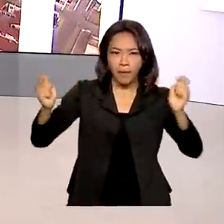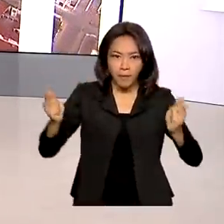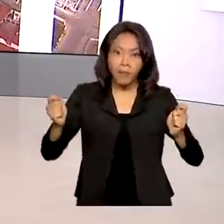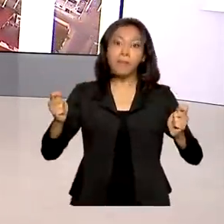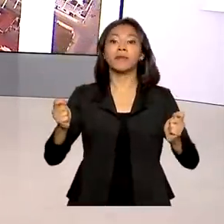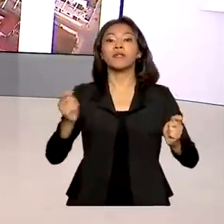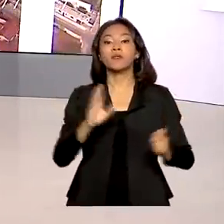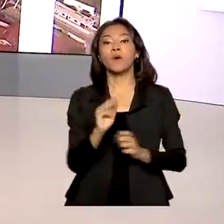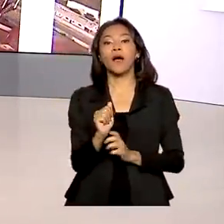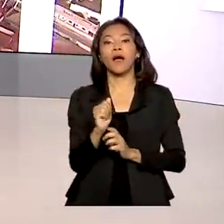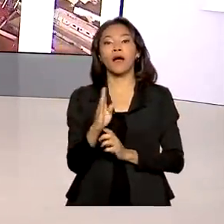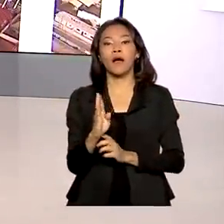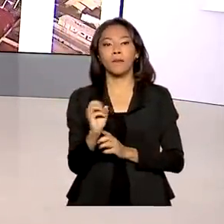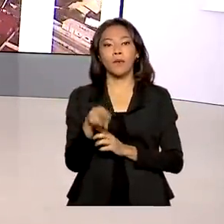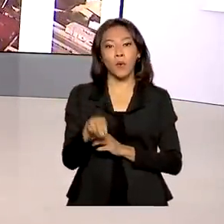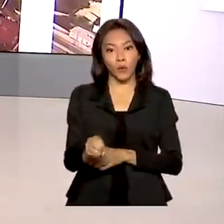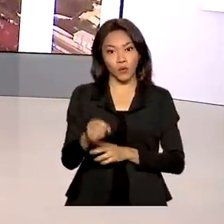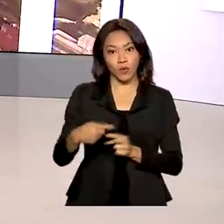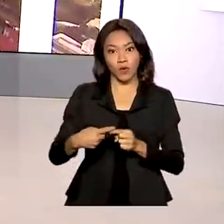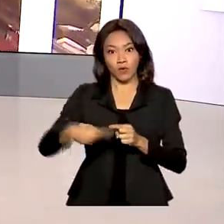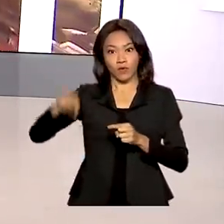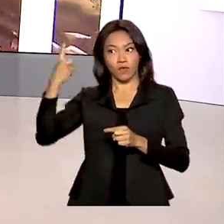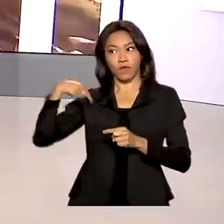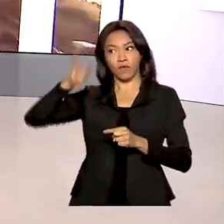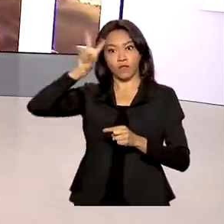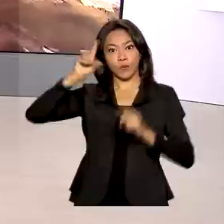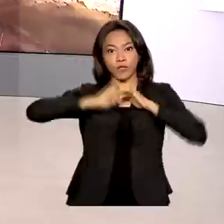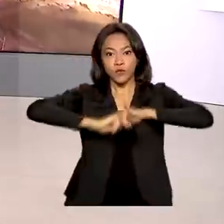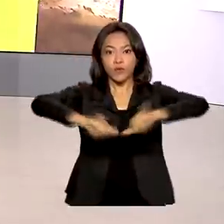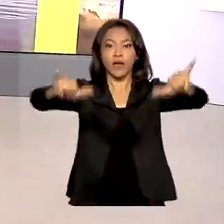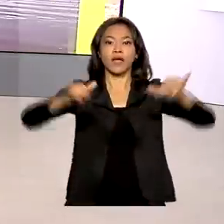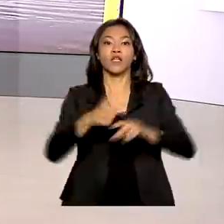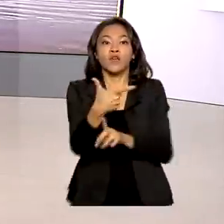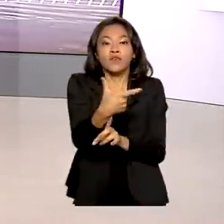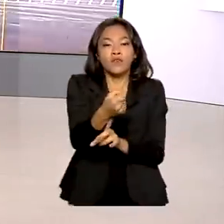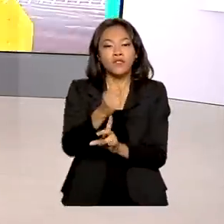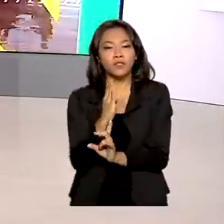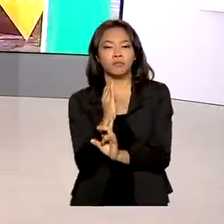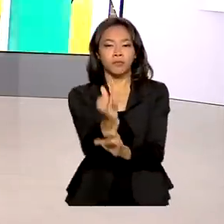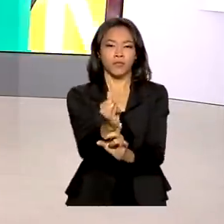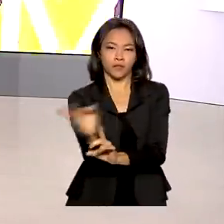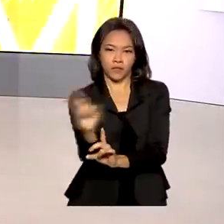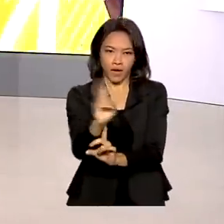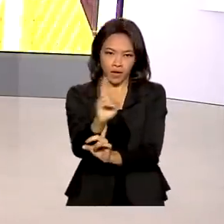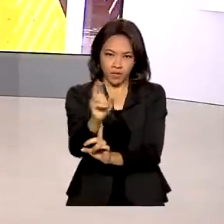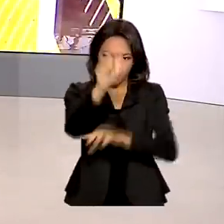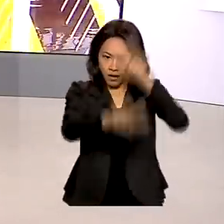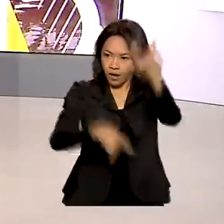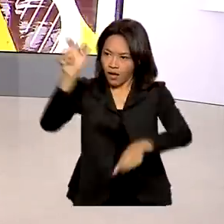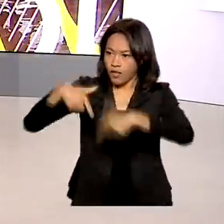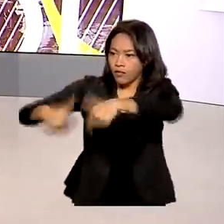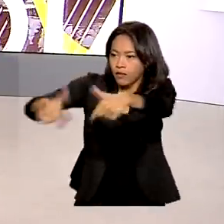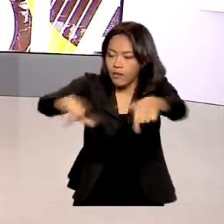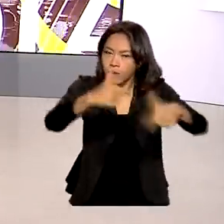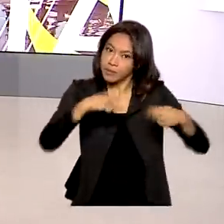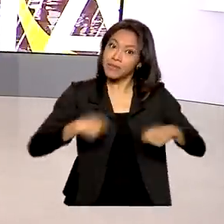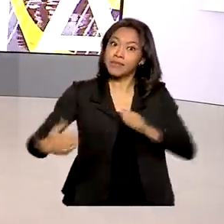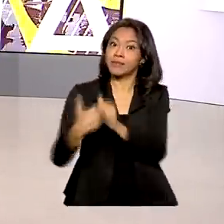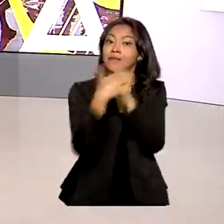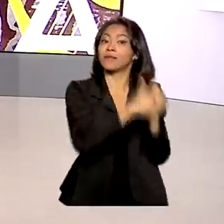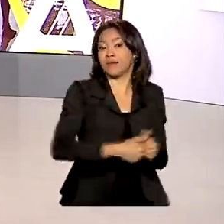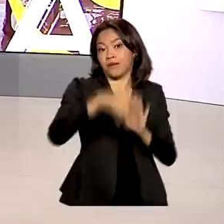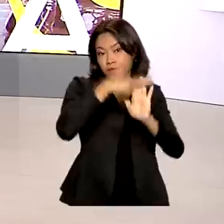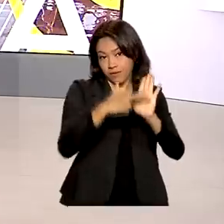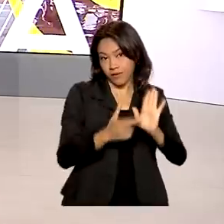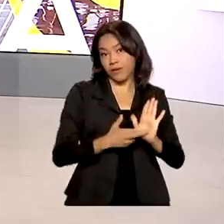nesta segunda-feira. São mais de 21 bilhões de reais previstos para os trabalhadores que precisam cumprir alguns requisitos para